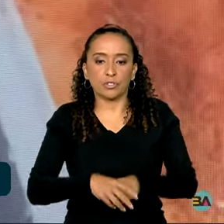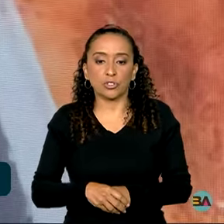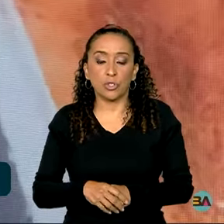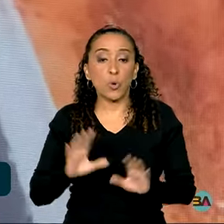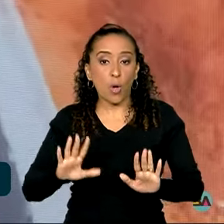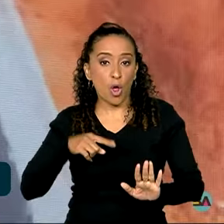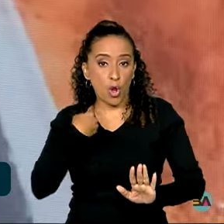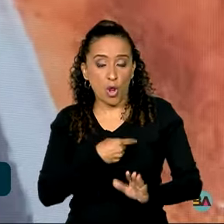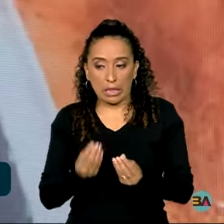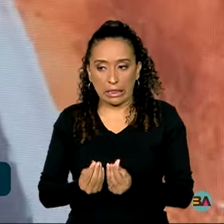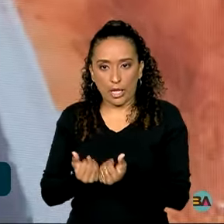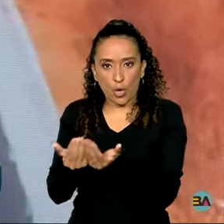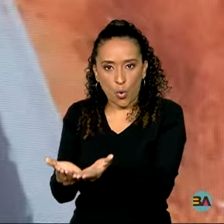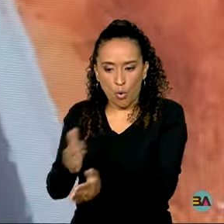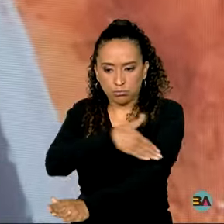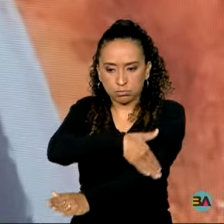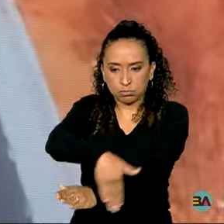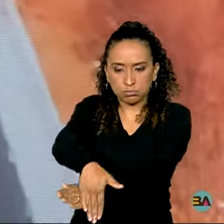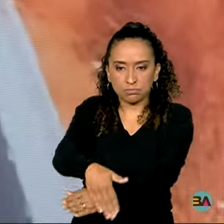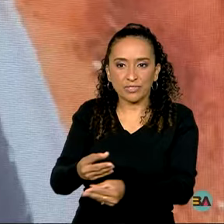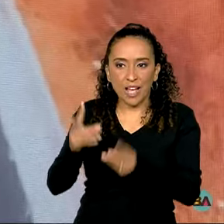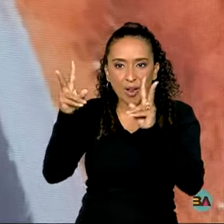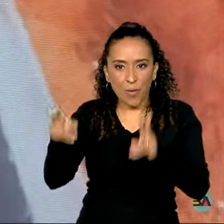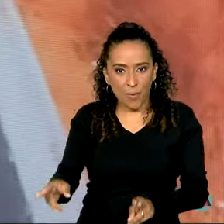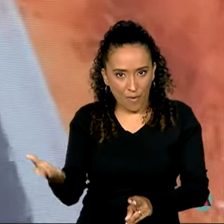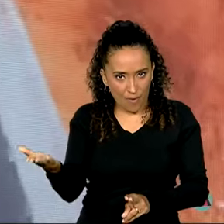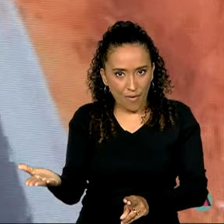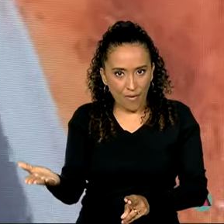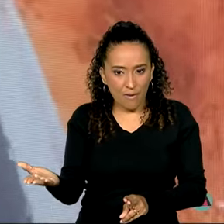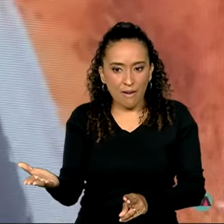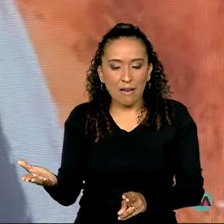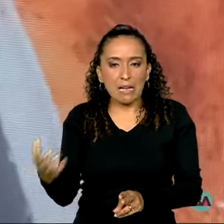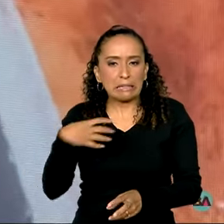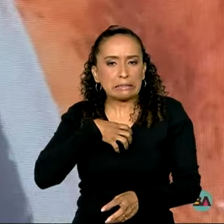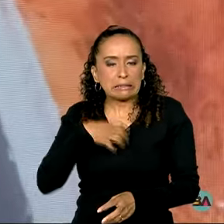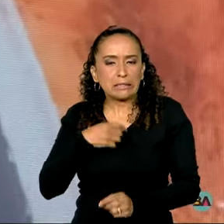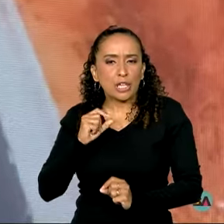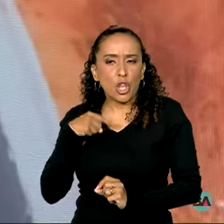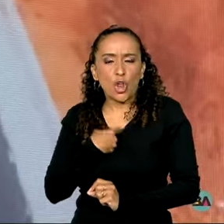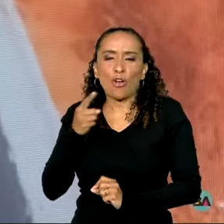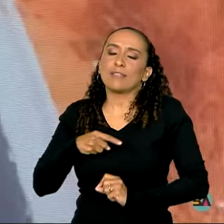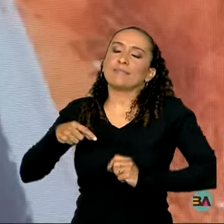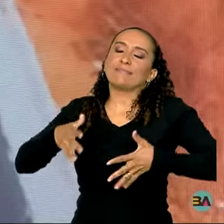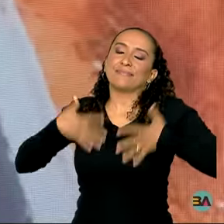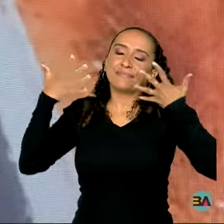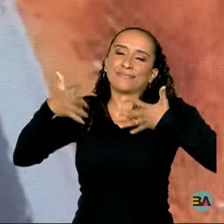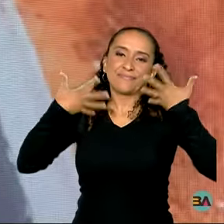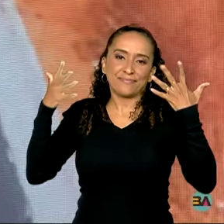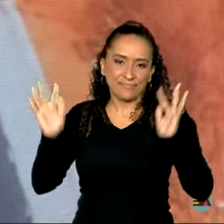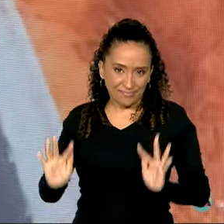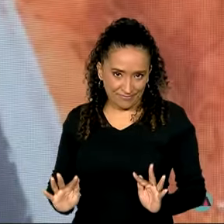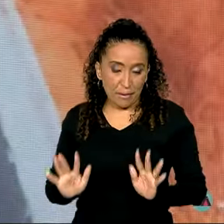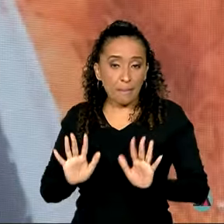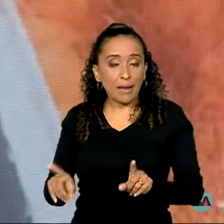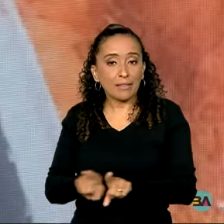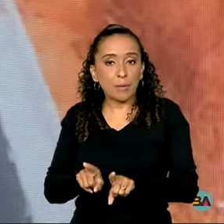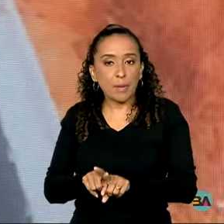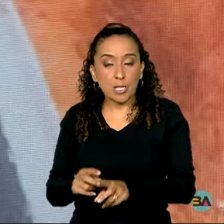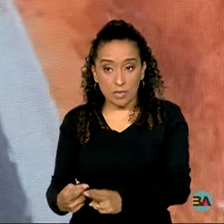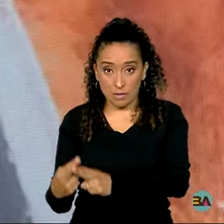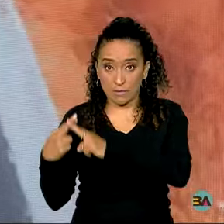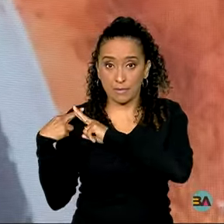nós entregamos uma estrada dessa, a sensação nossa é de alegria, mas é também de